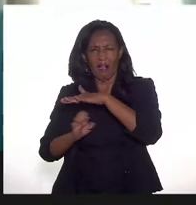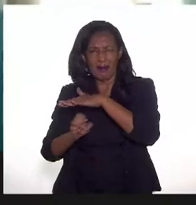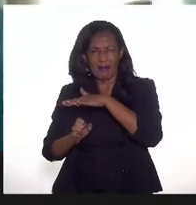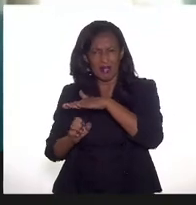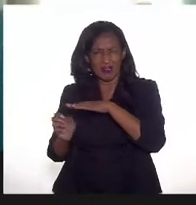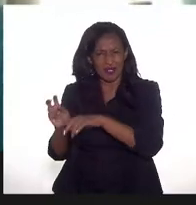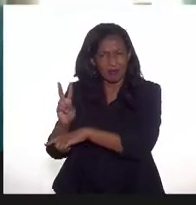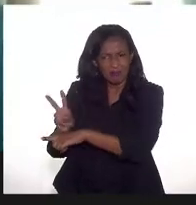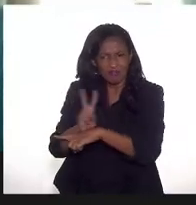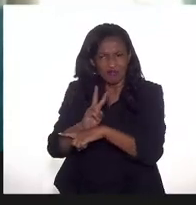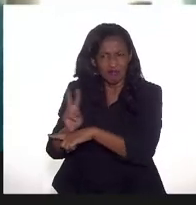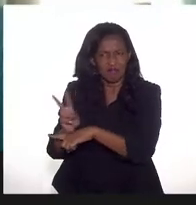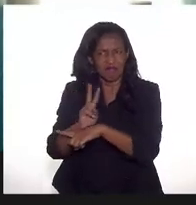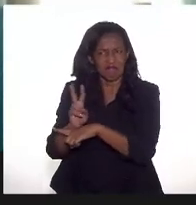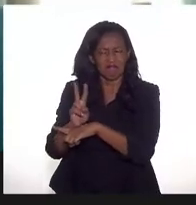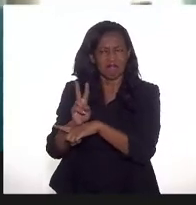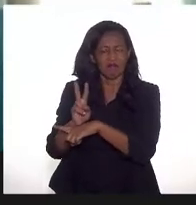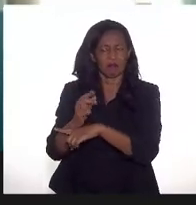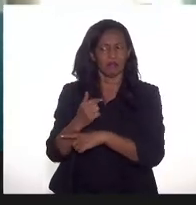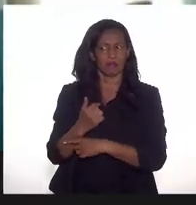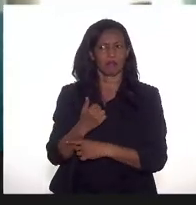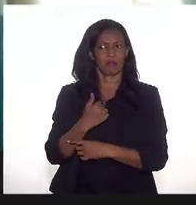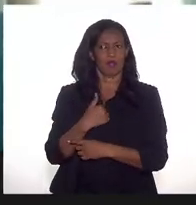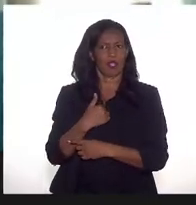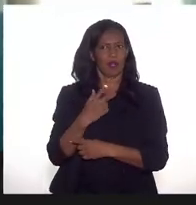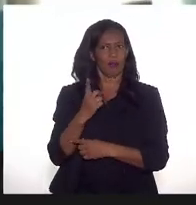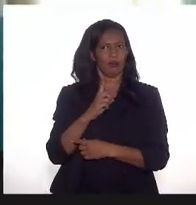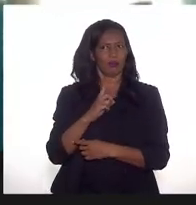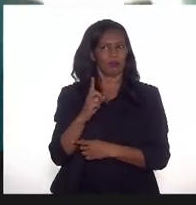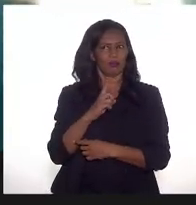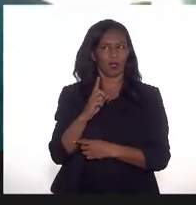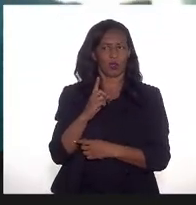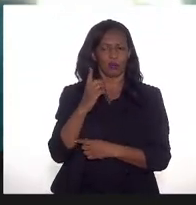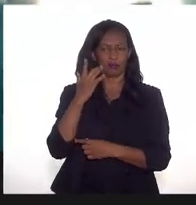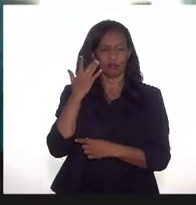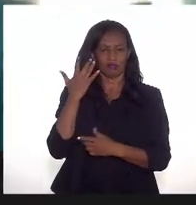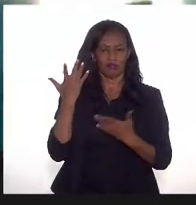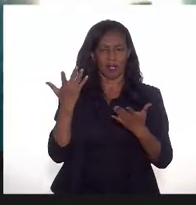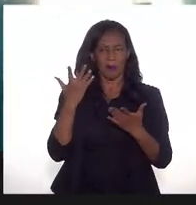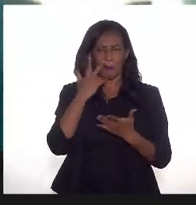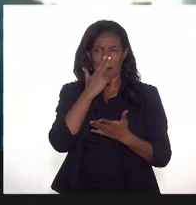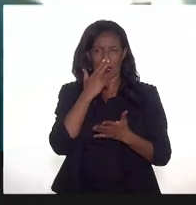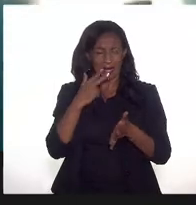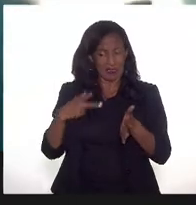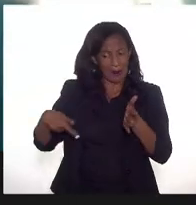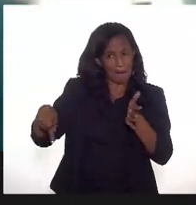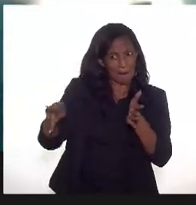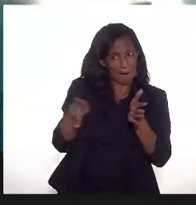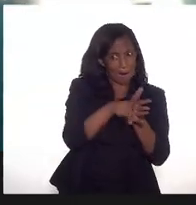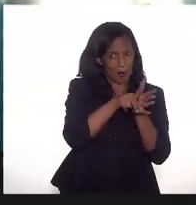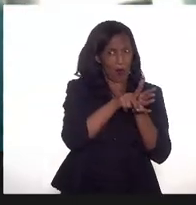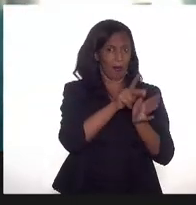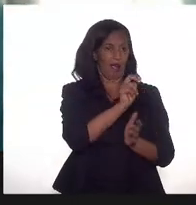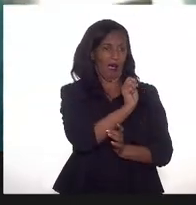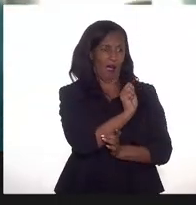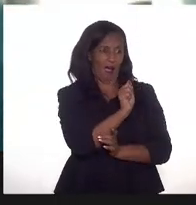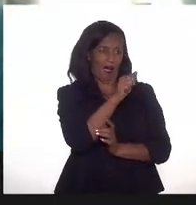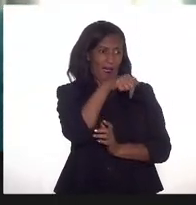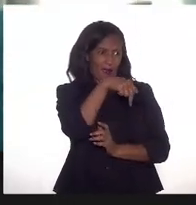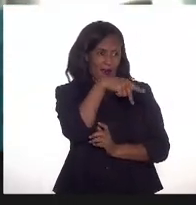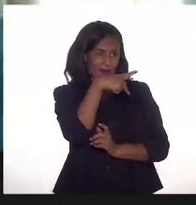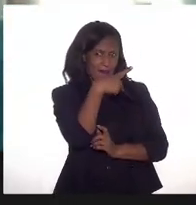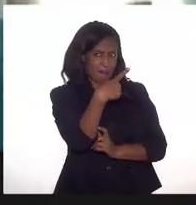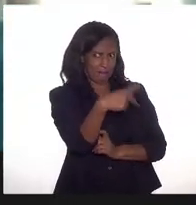não veja o que me parece adequado seria a própria NP participar da fiscalização em loco.